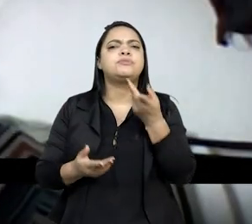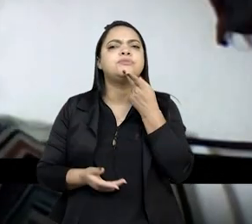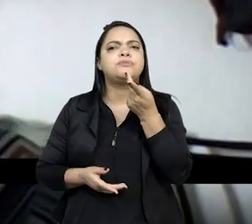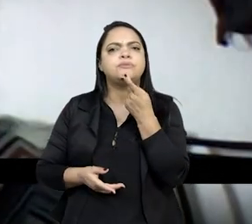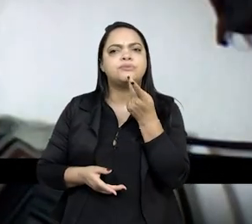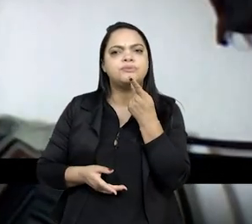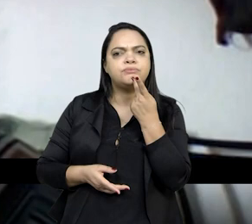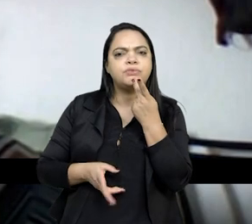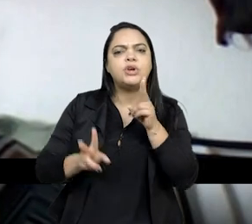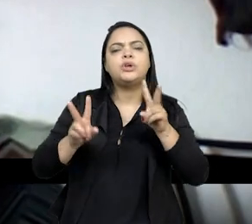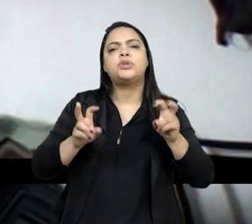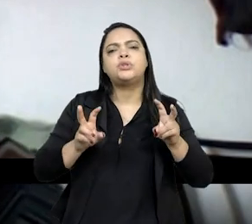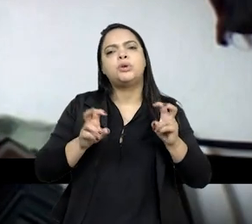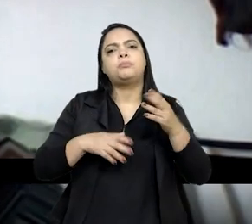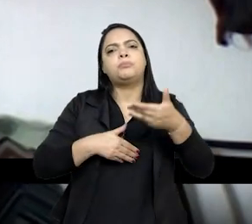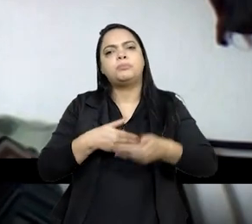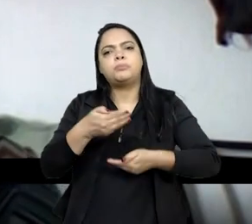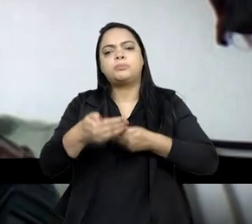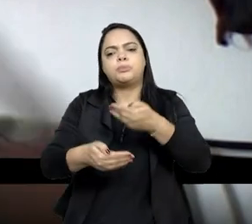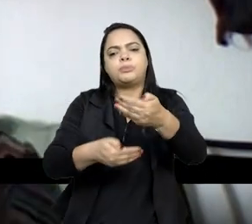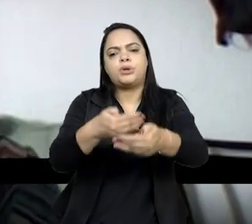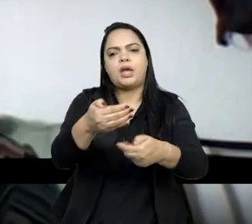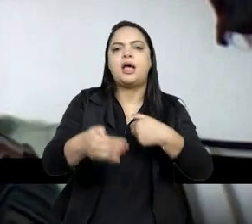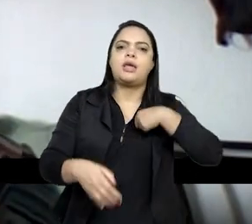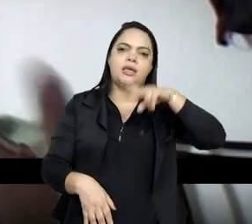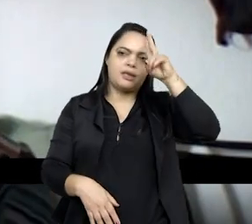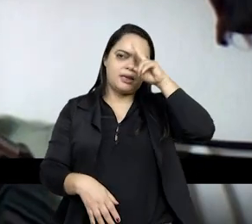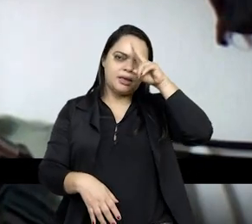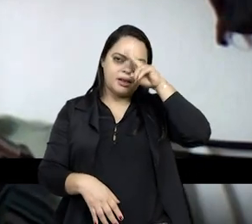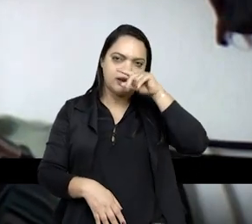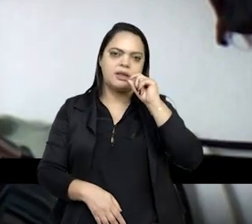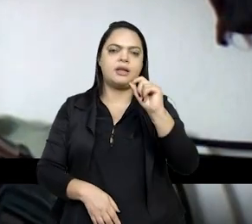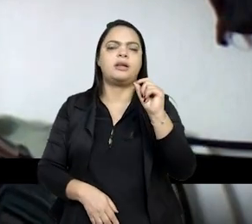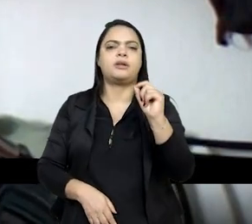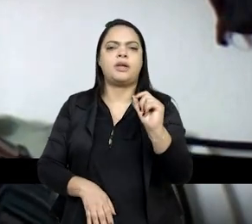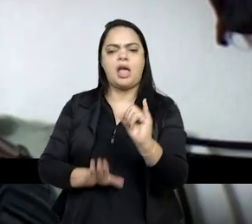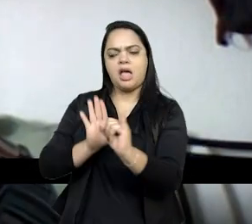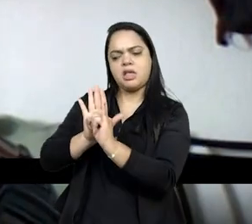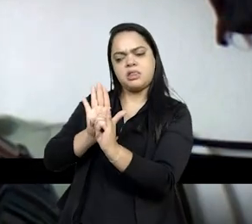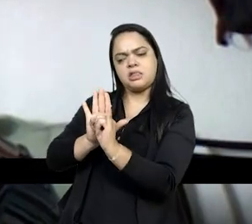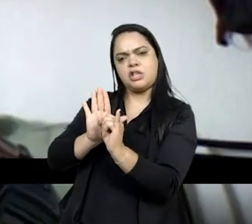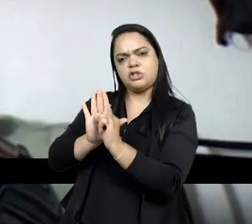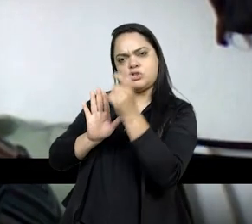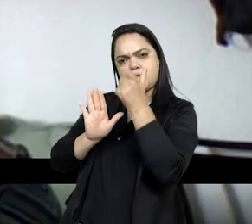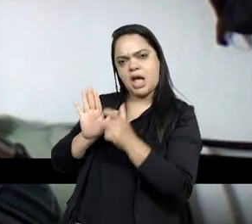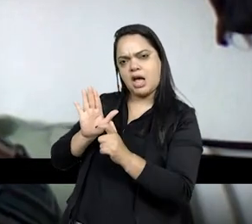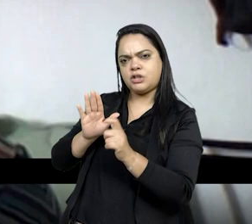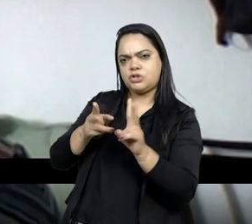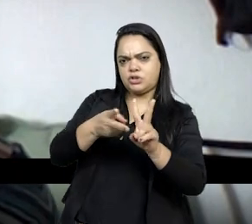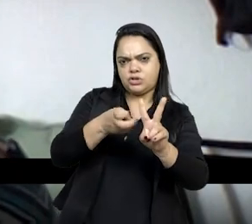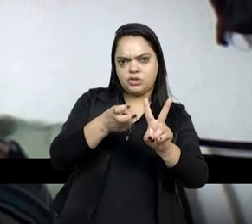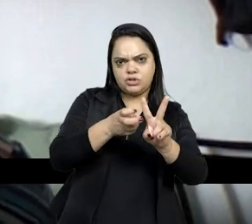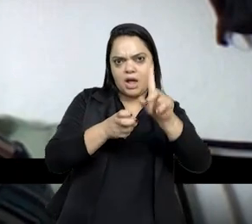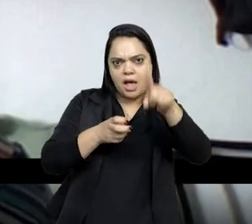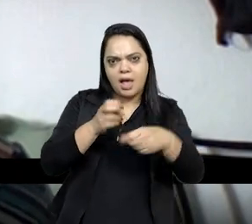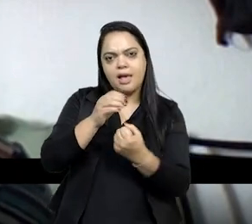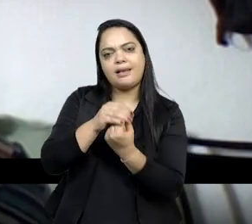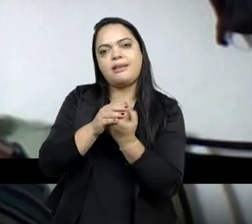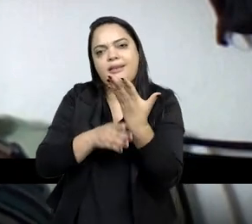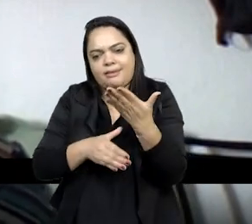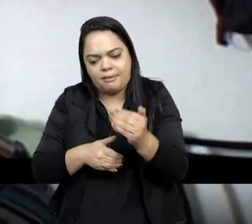da questão do processo, eu me lembrei que as próprias identidades indígenas, elas são construídas em